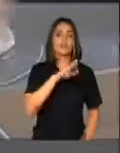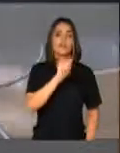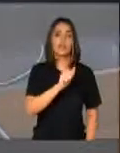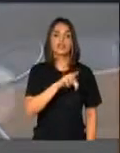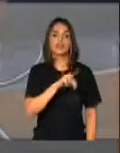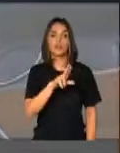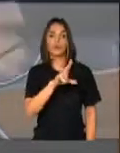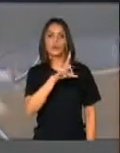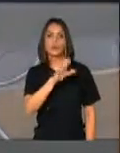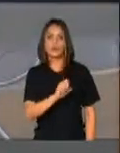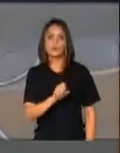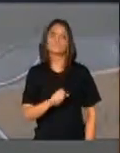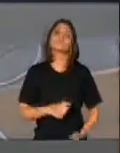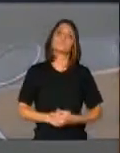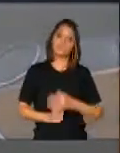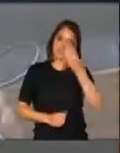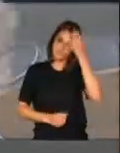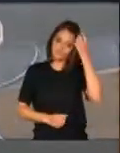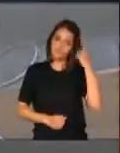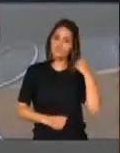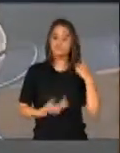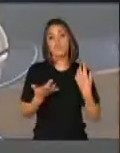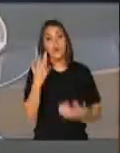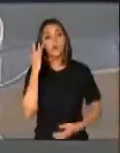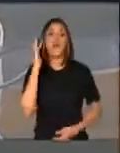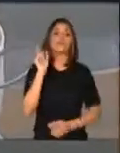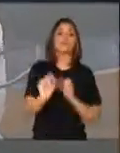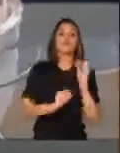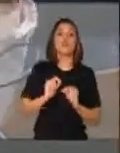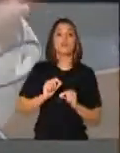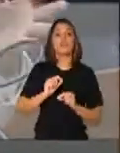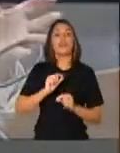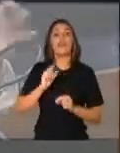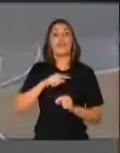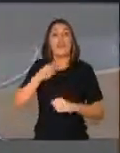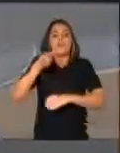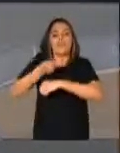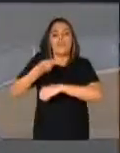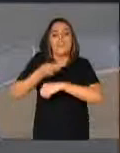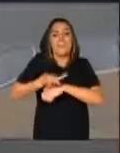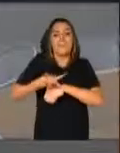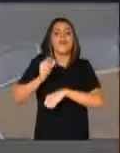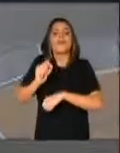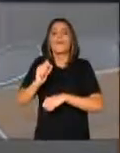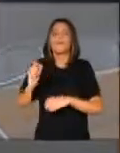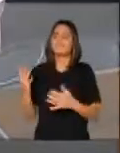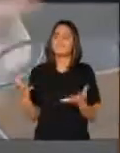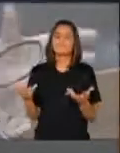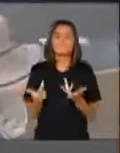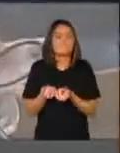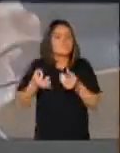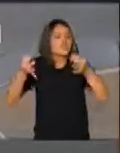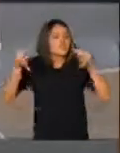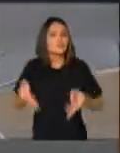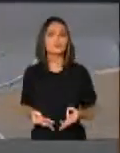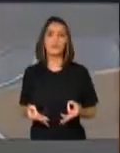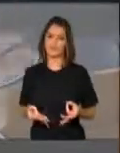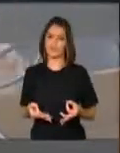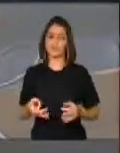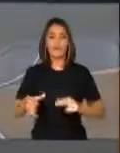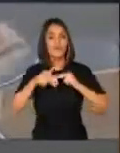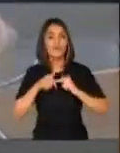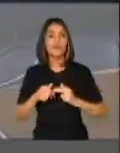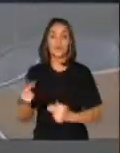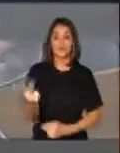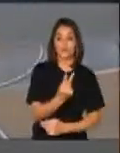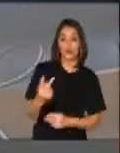líder do DEI Elmar Nascimento. Acho que esta premiação é uma premiação absolutamente justa diante